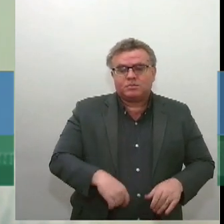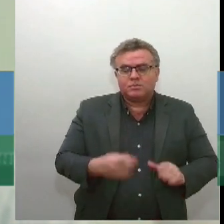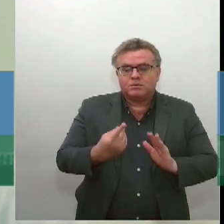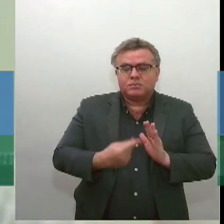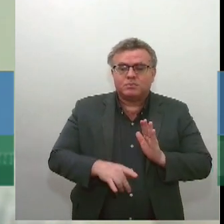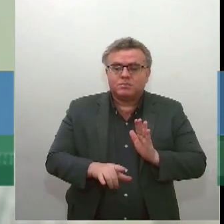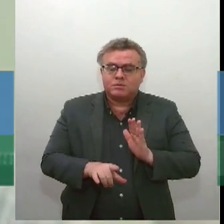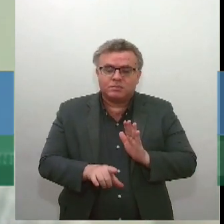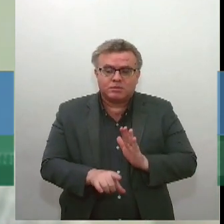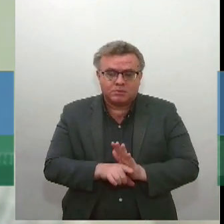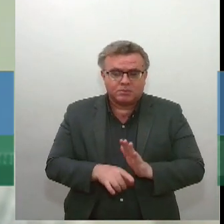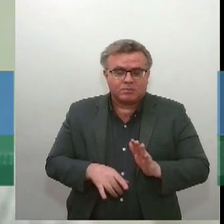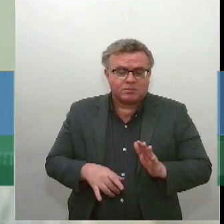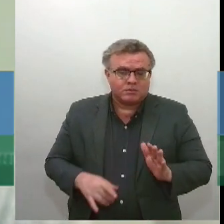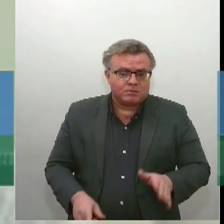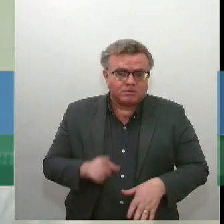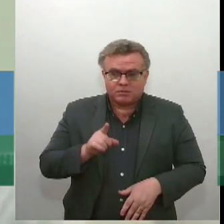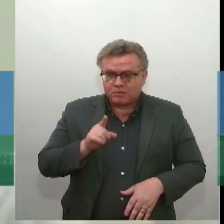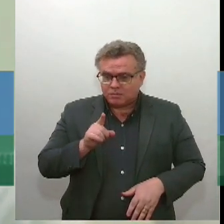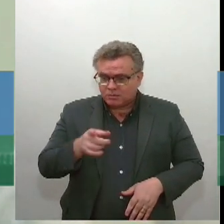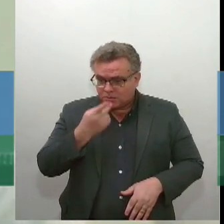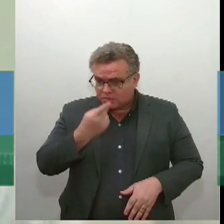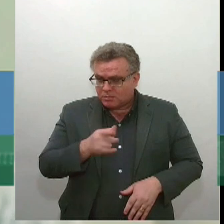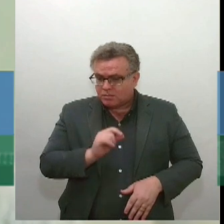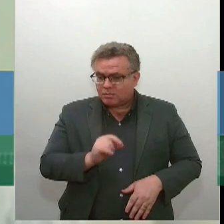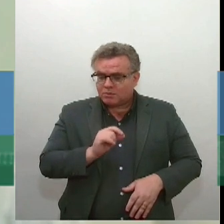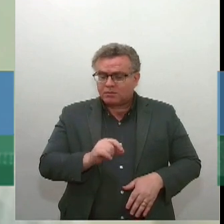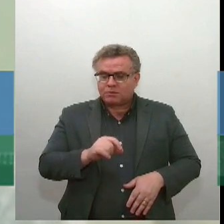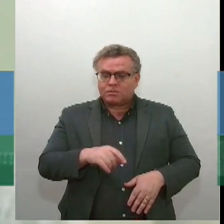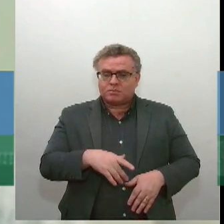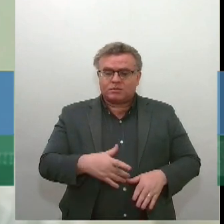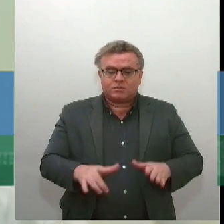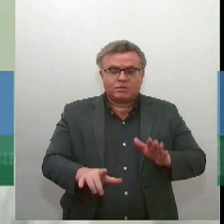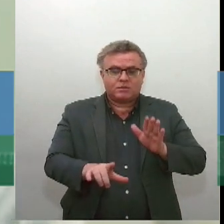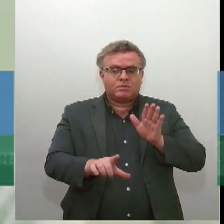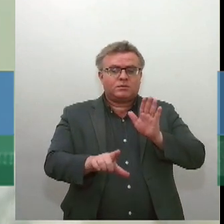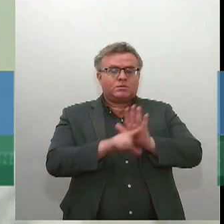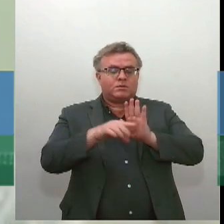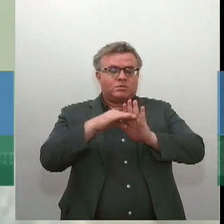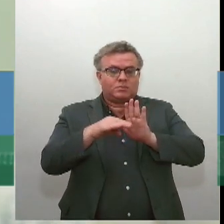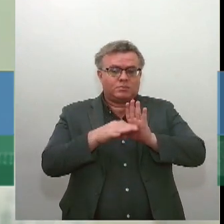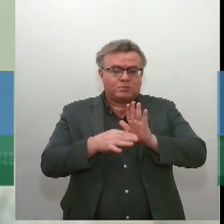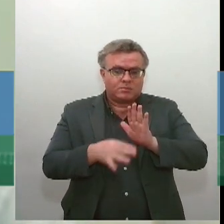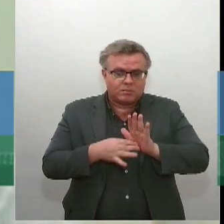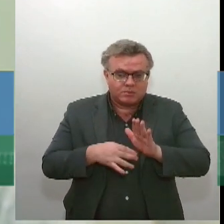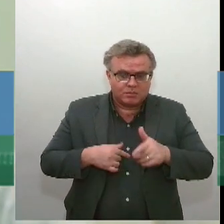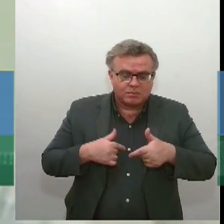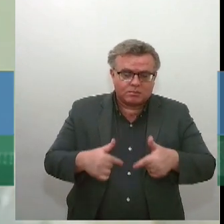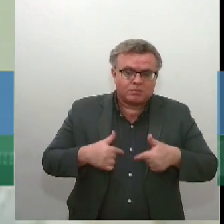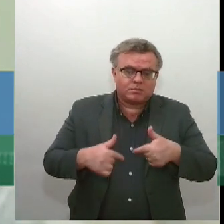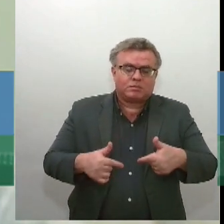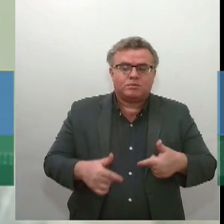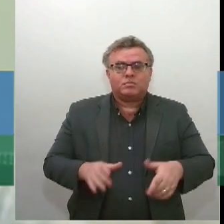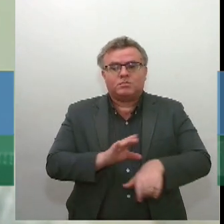O Marcelo lembrou, a gente tem a legislação que trata sobre essas ações, sobre ação direta de inconstitucionalidade,